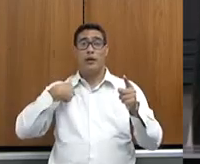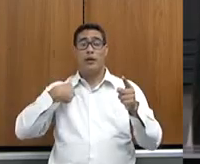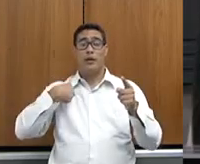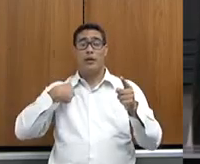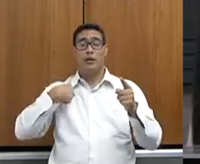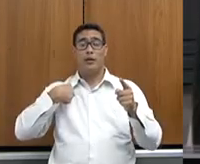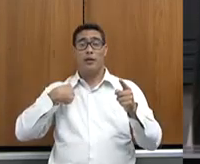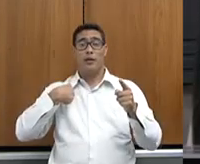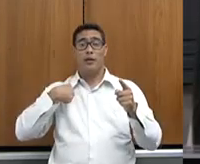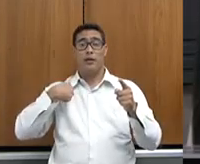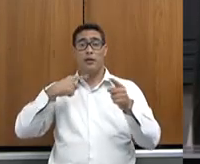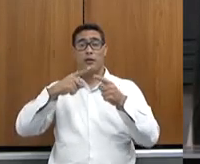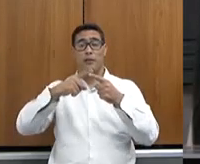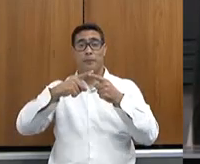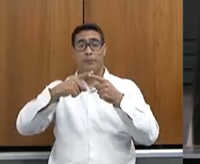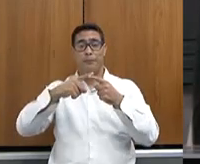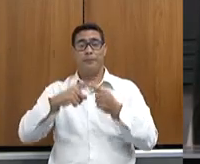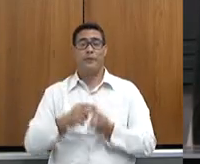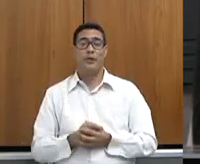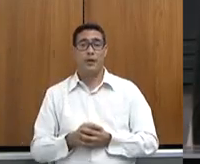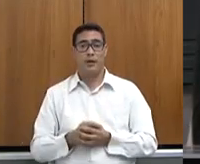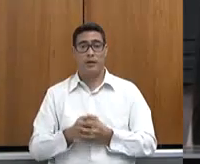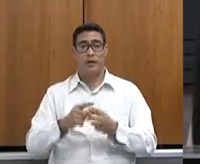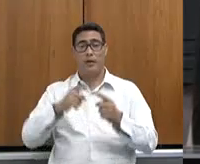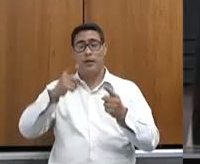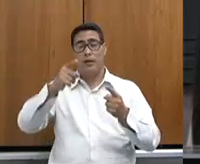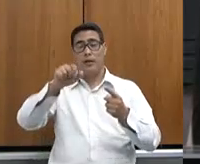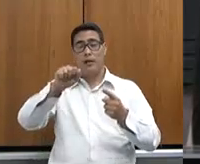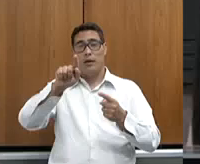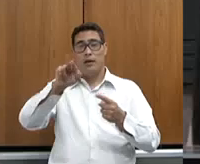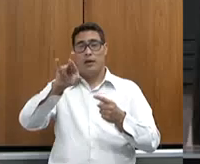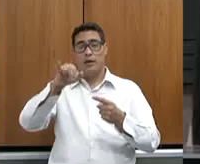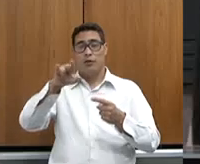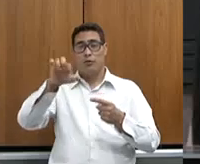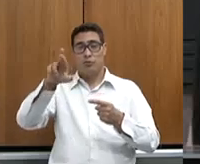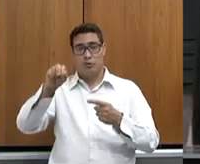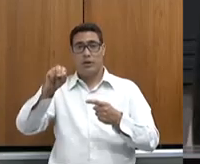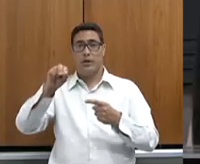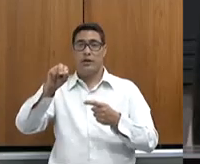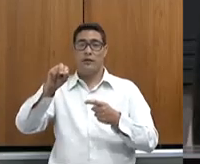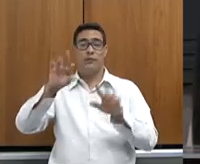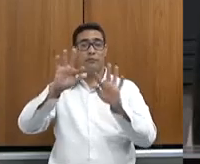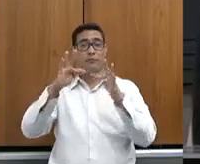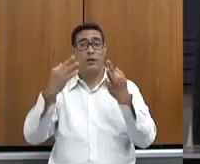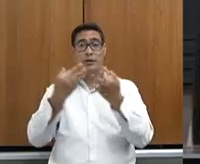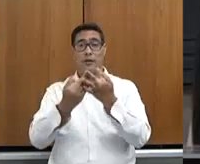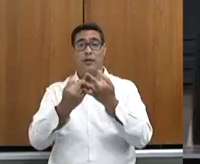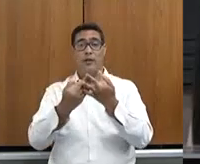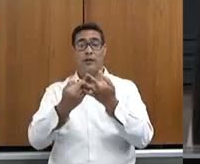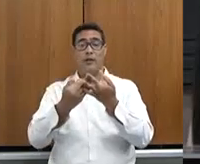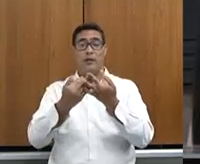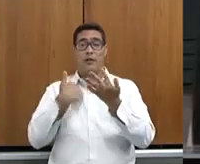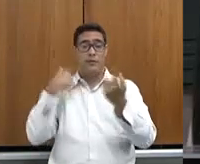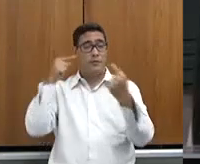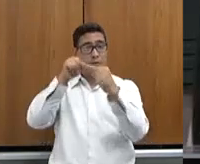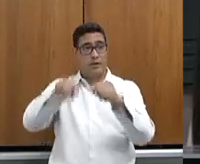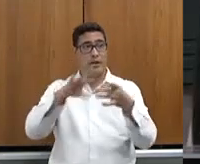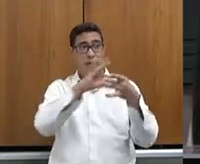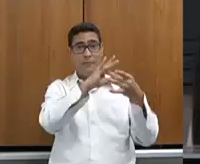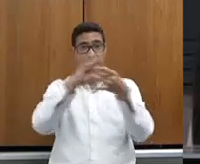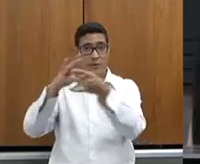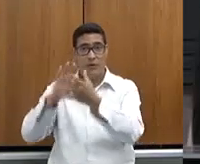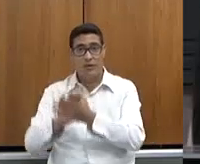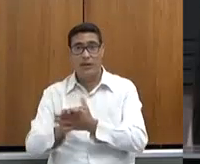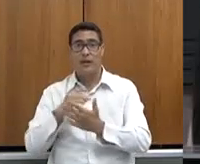Irrigada e Sustentável e que nós entendemos que a agricultura familiar tem um papel fundamental nesse contexto, que nós temos que